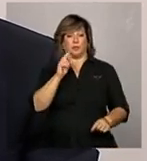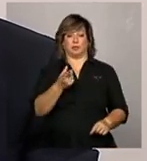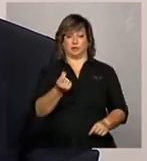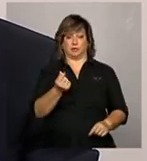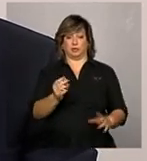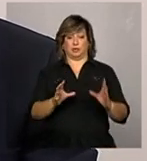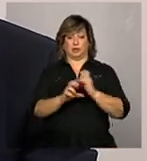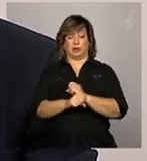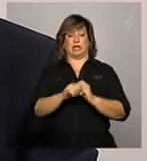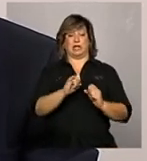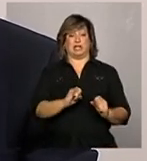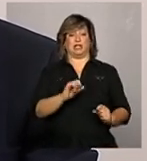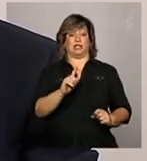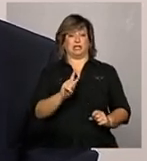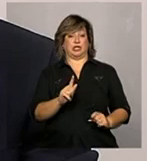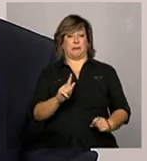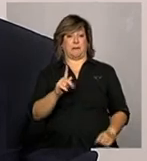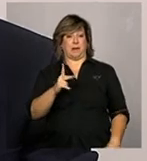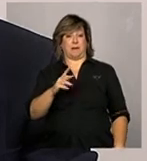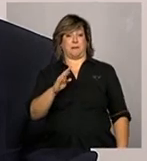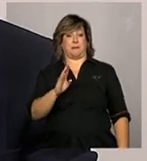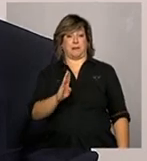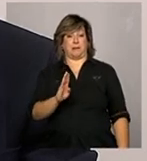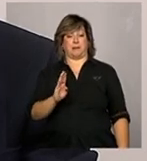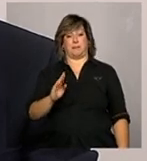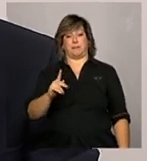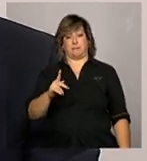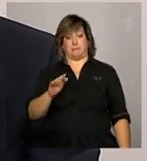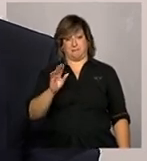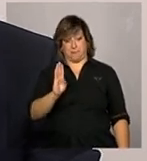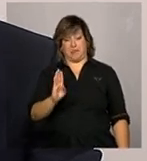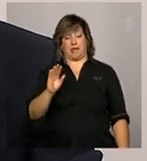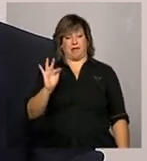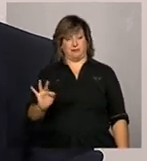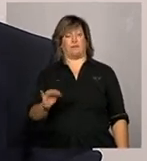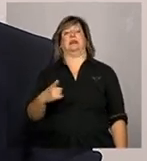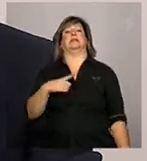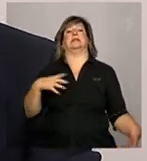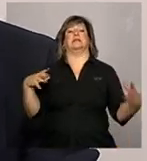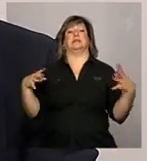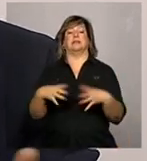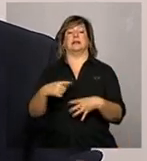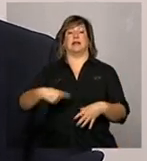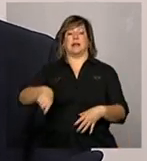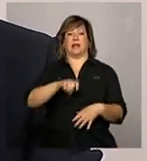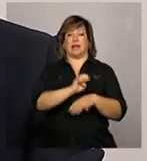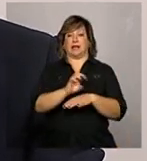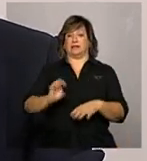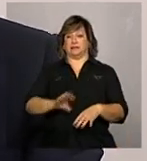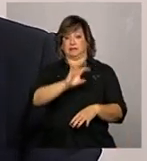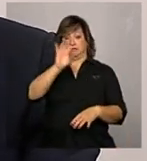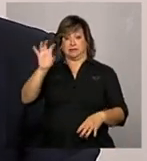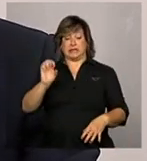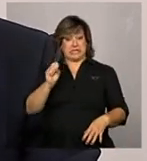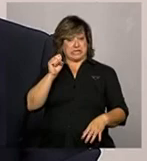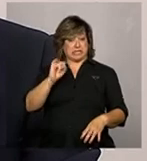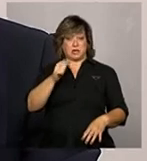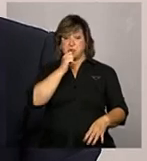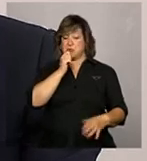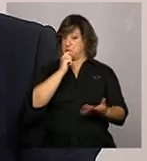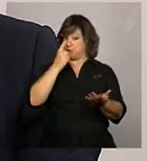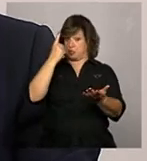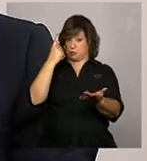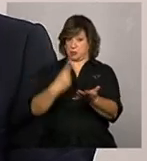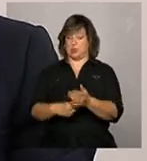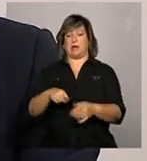do IGDPBF alcançado por cada município ou estado uma vez se não houver o cumprimento desses prazos